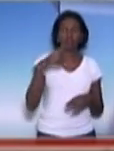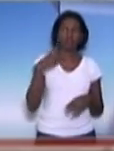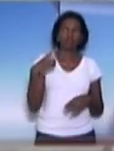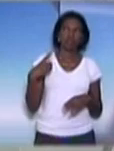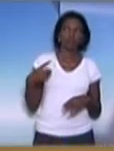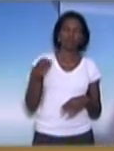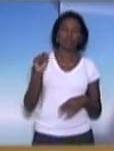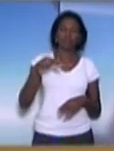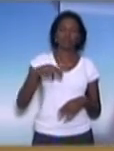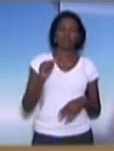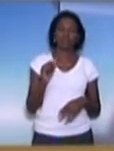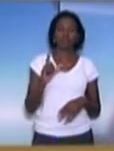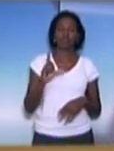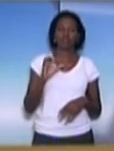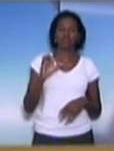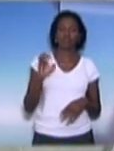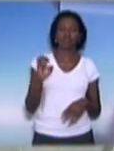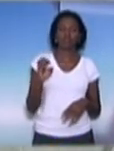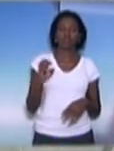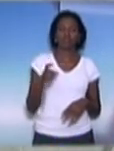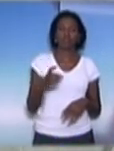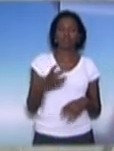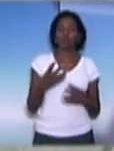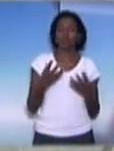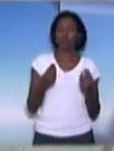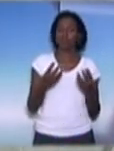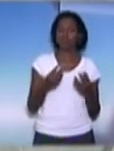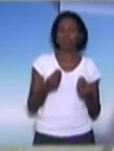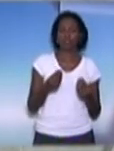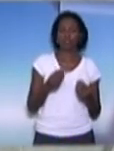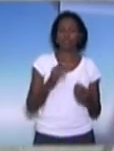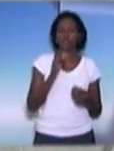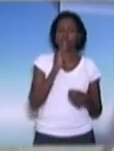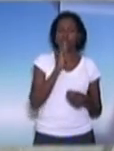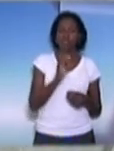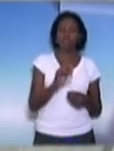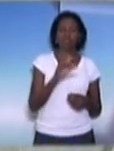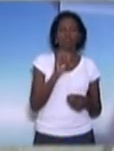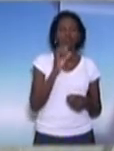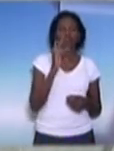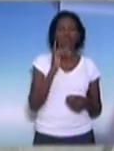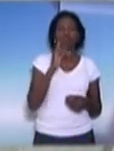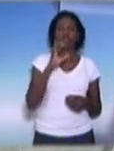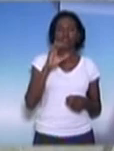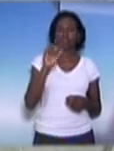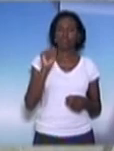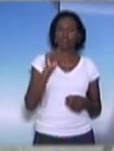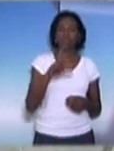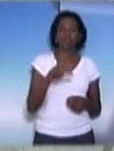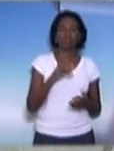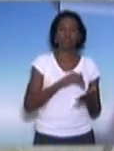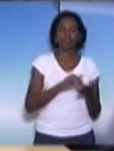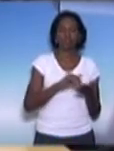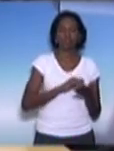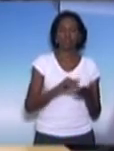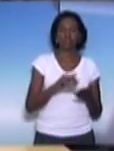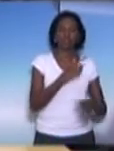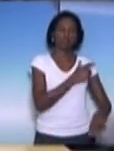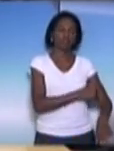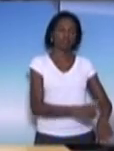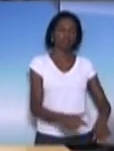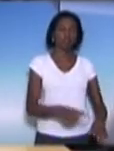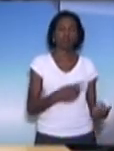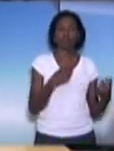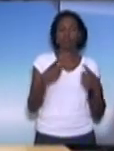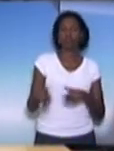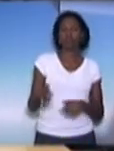deputada Annalice Fernandes, parece muito mais um comunicado oficial da Secretaria da Educação contra os professores do